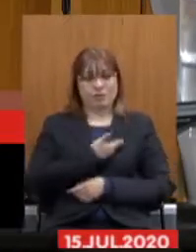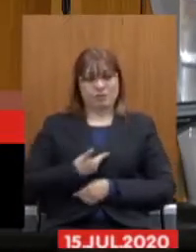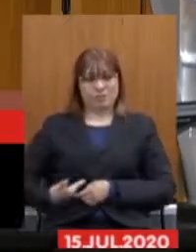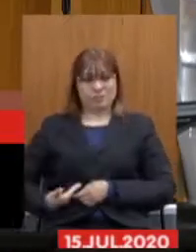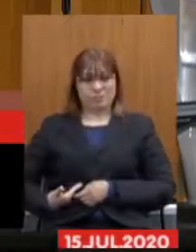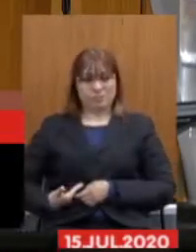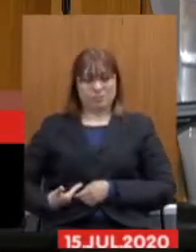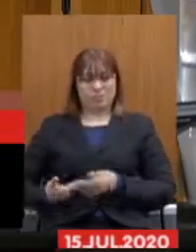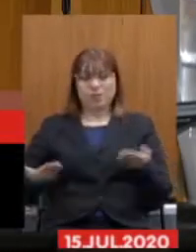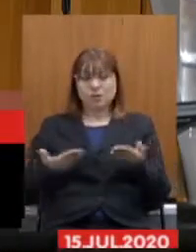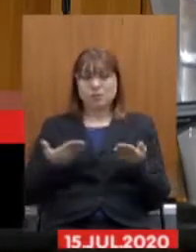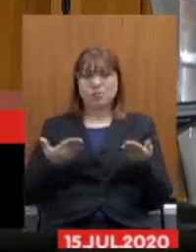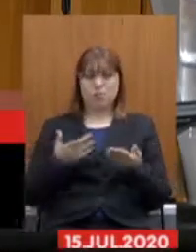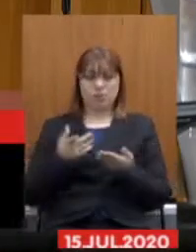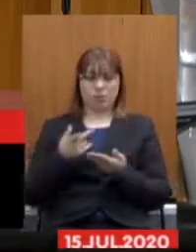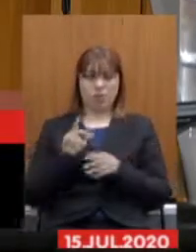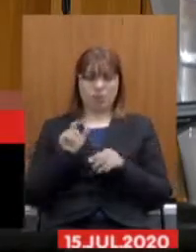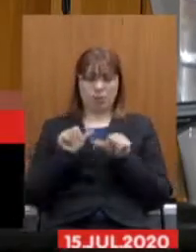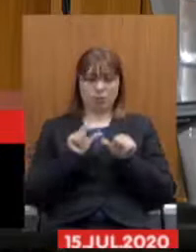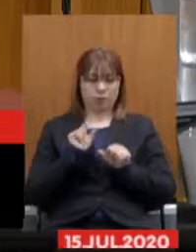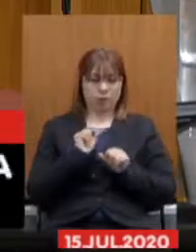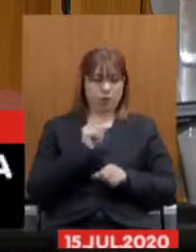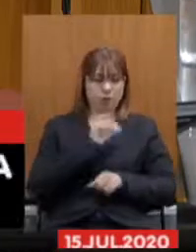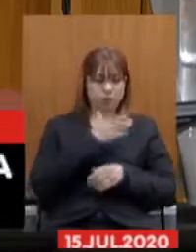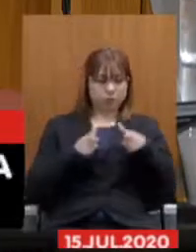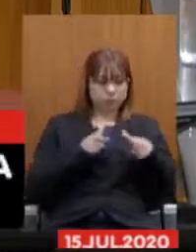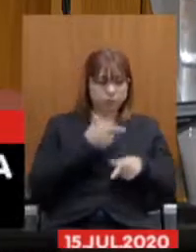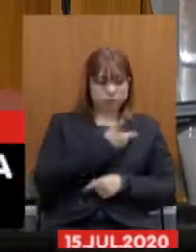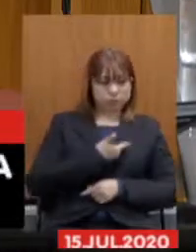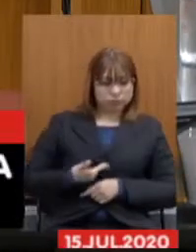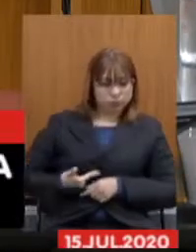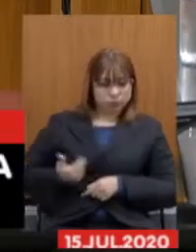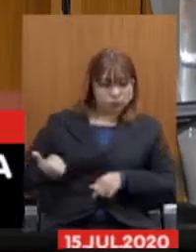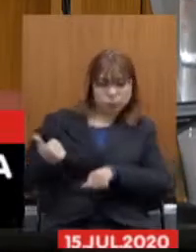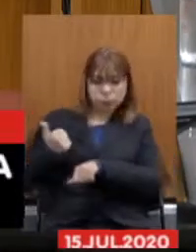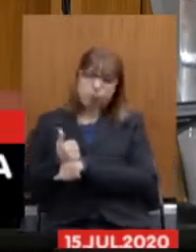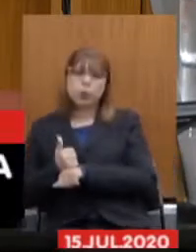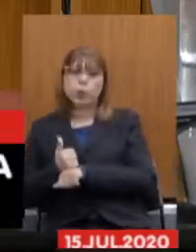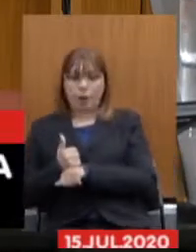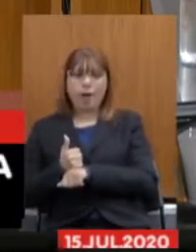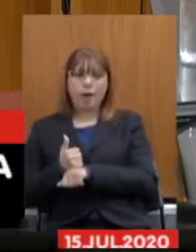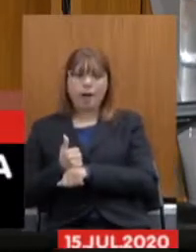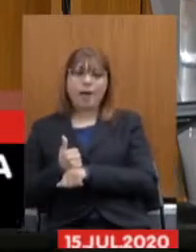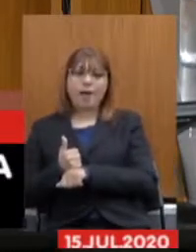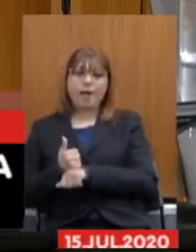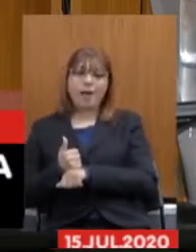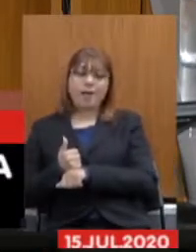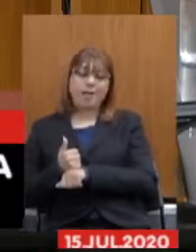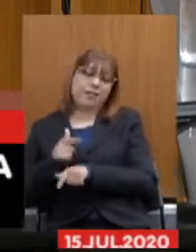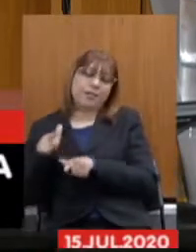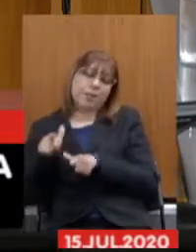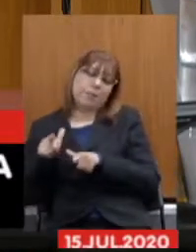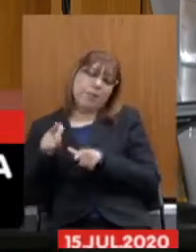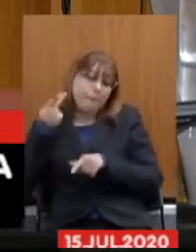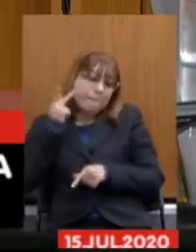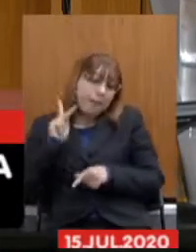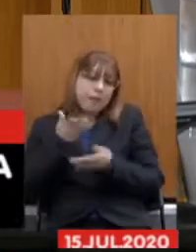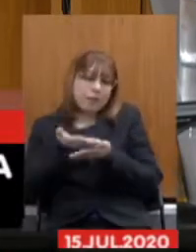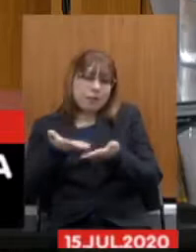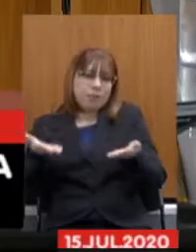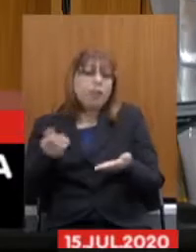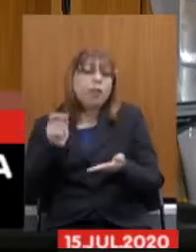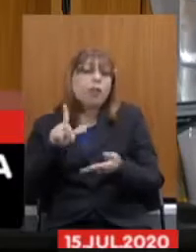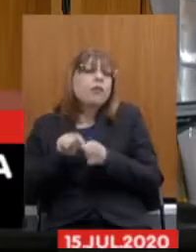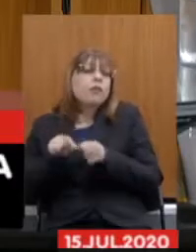curso é trocar o serviço público por serviços prestados ao público e quem vai prestar